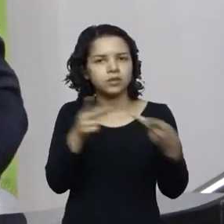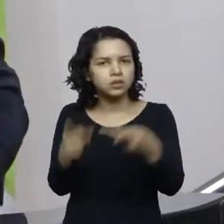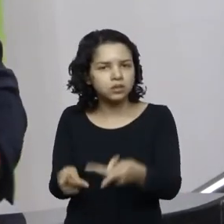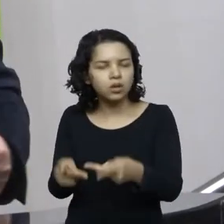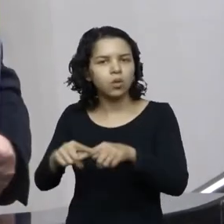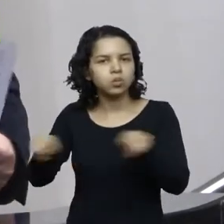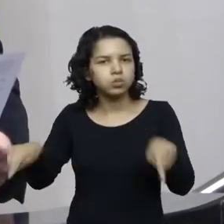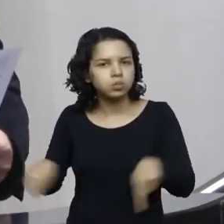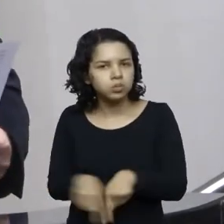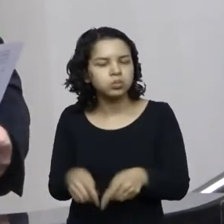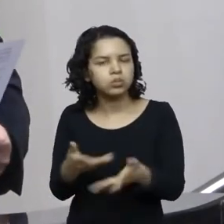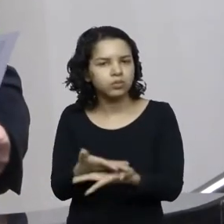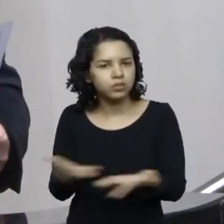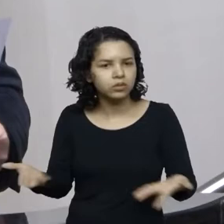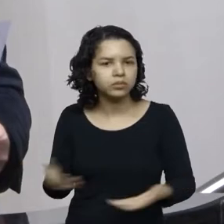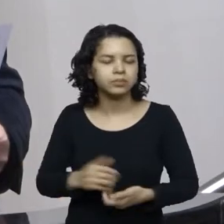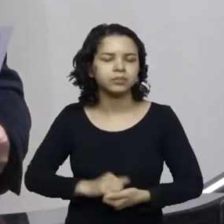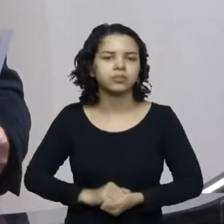silência.